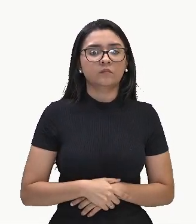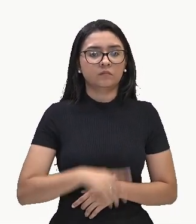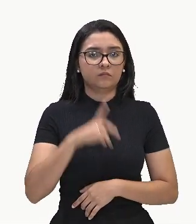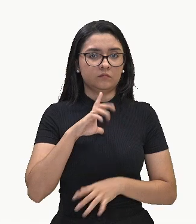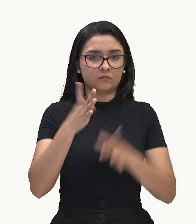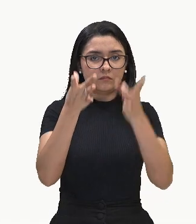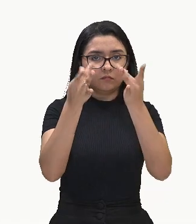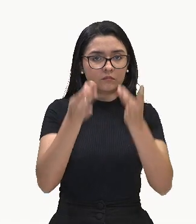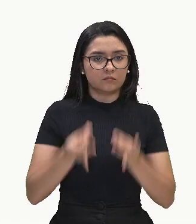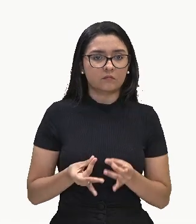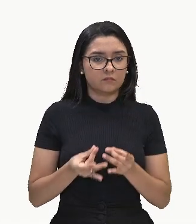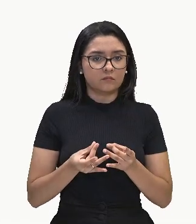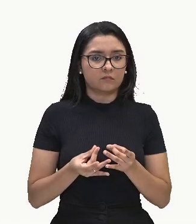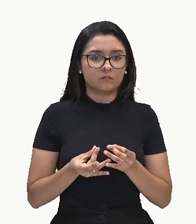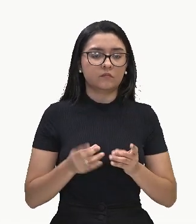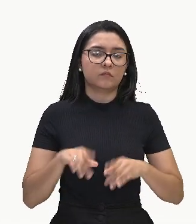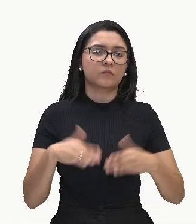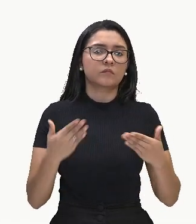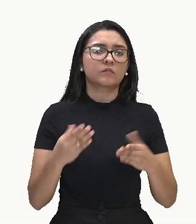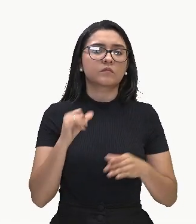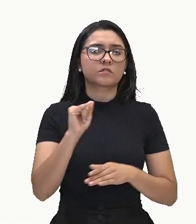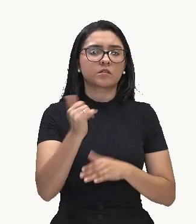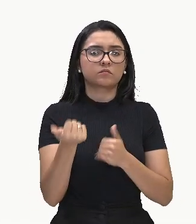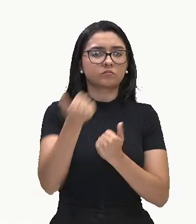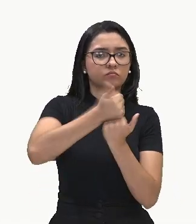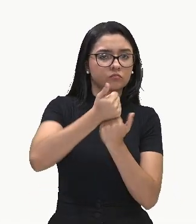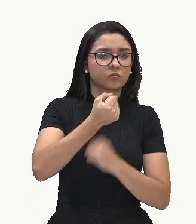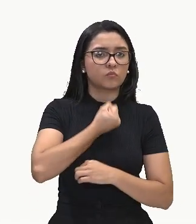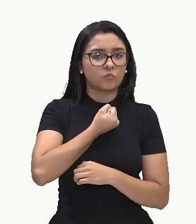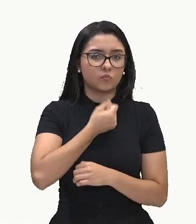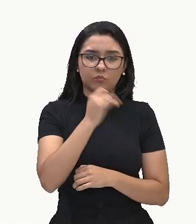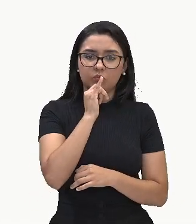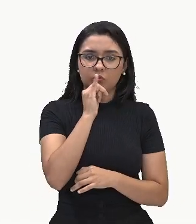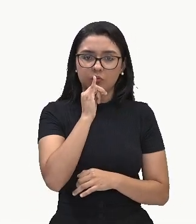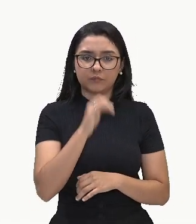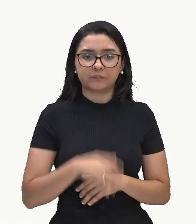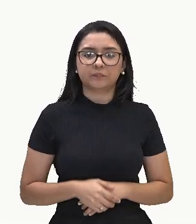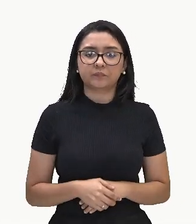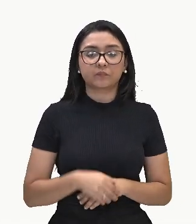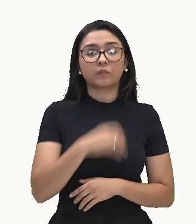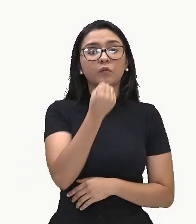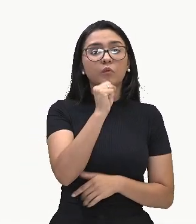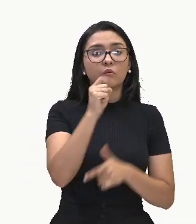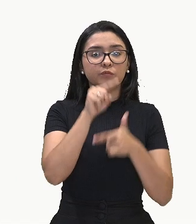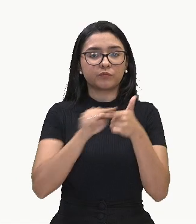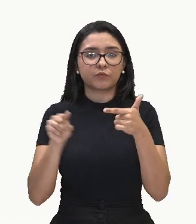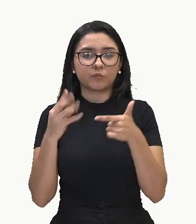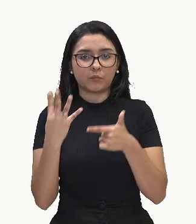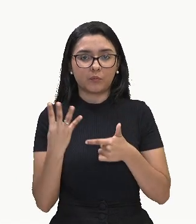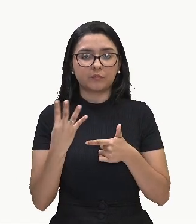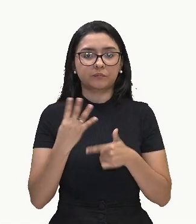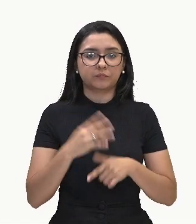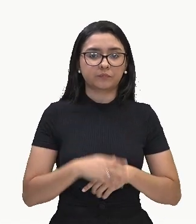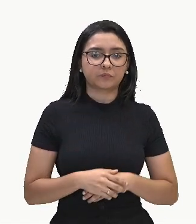Em números, por exemplo, 8 dividido por 4,